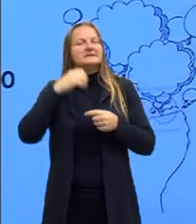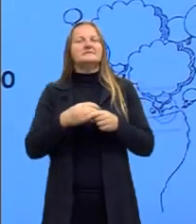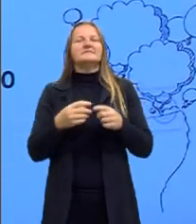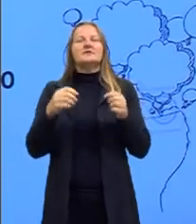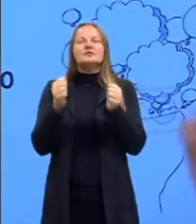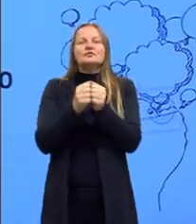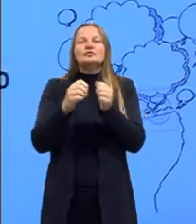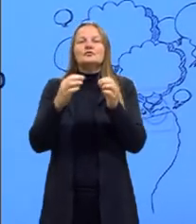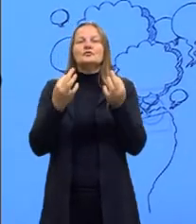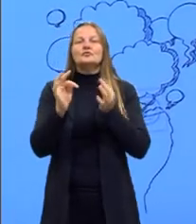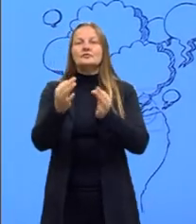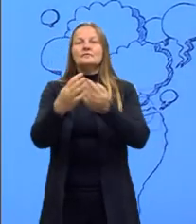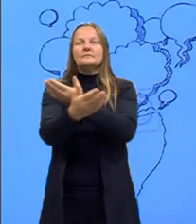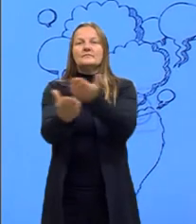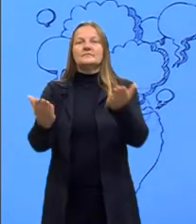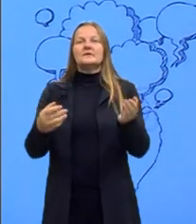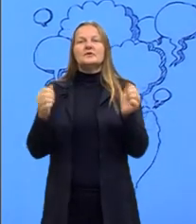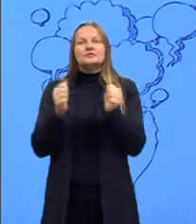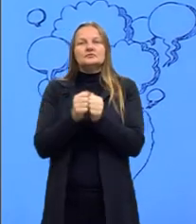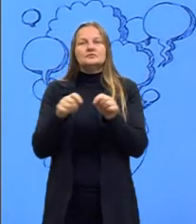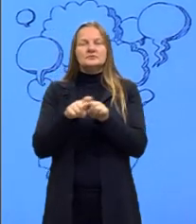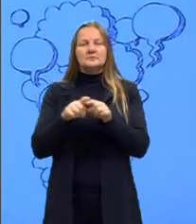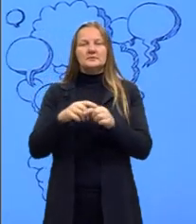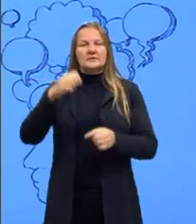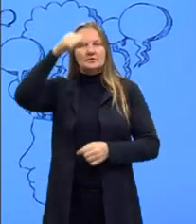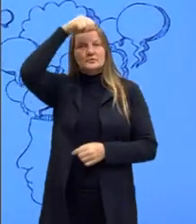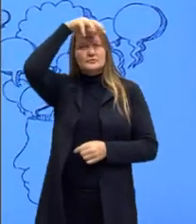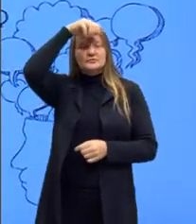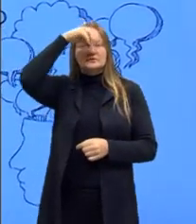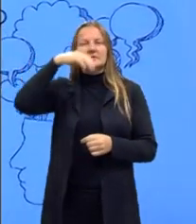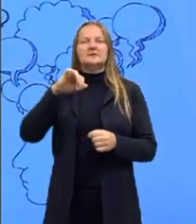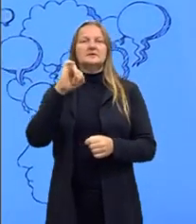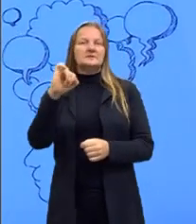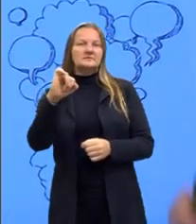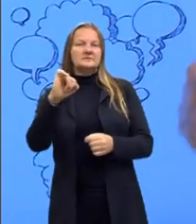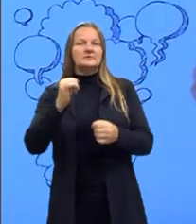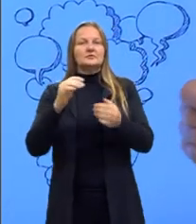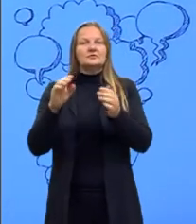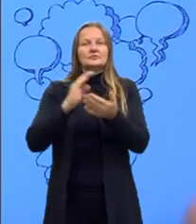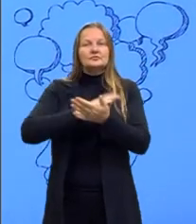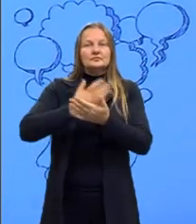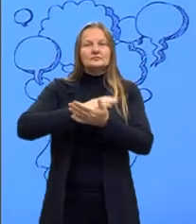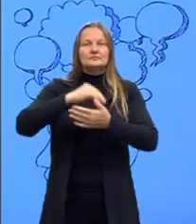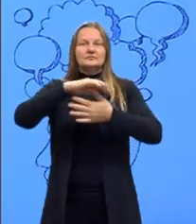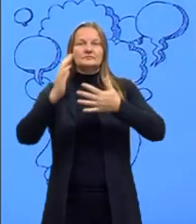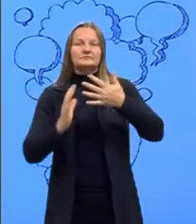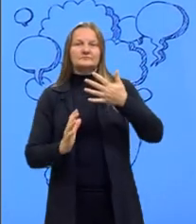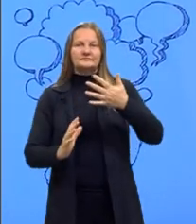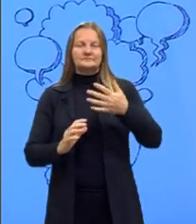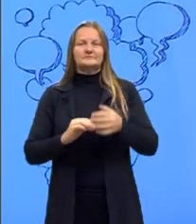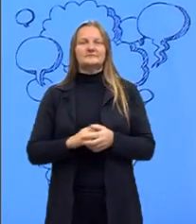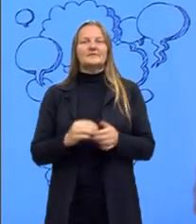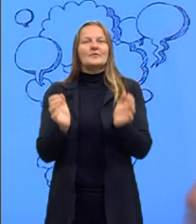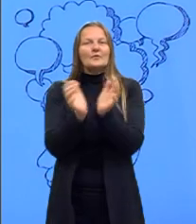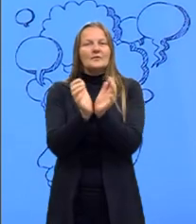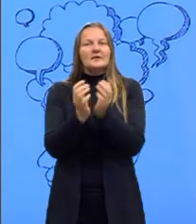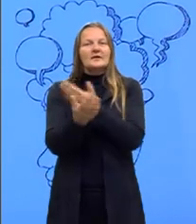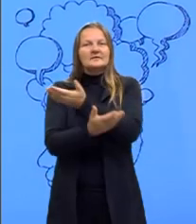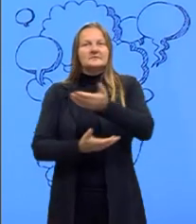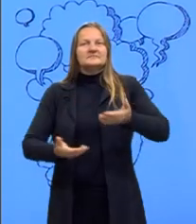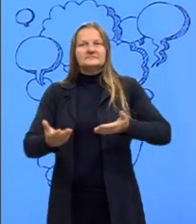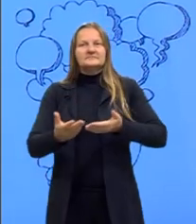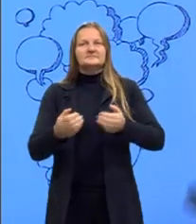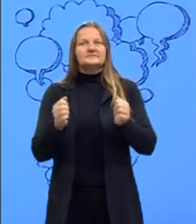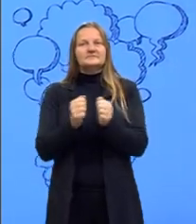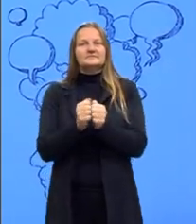técnica. Também está conosco a Suzana e a Lucimeia, nossas parceiras, colegas, intérprete de